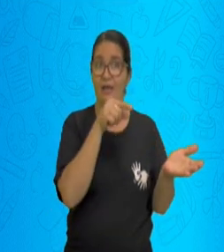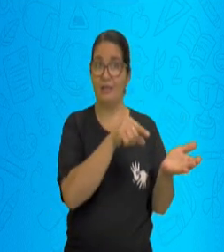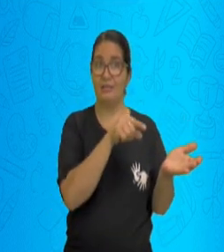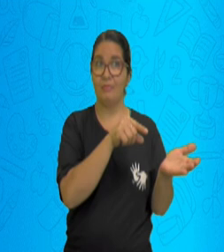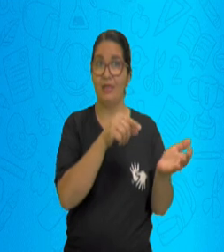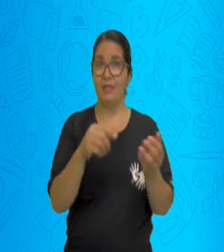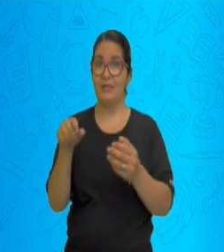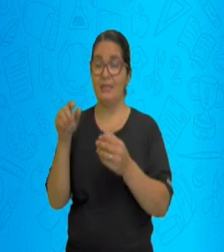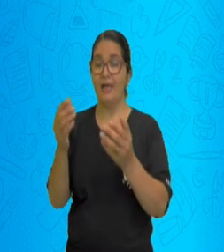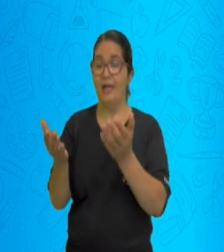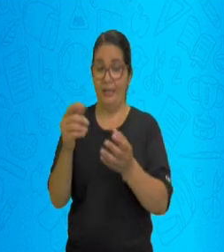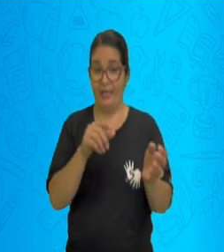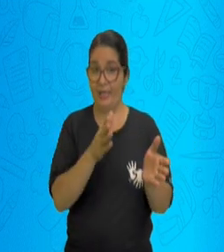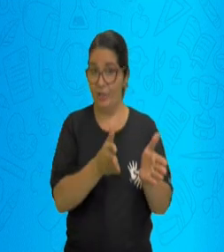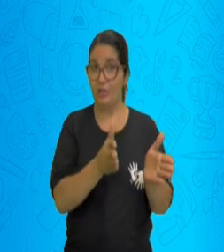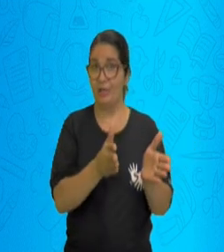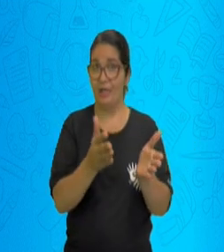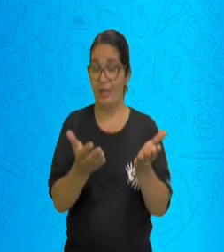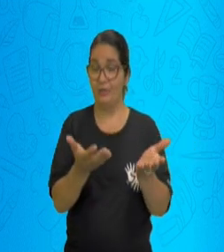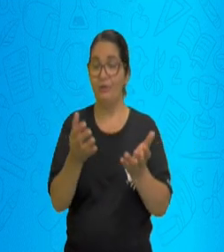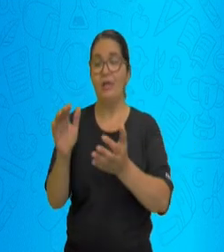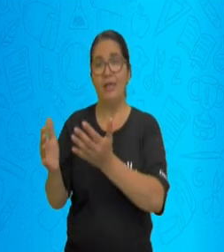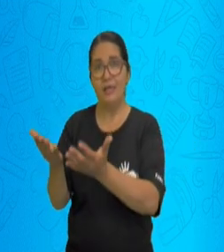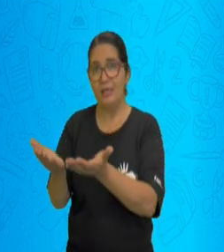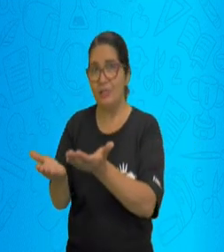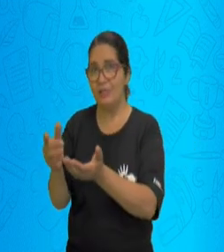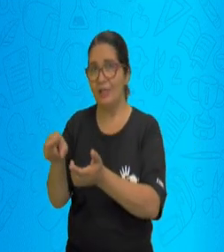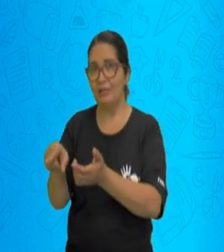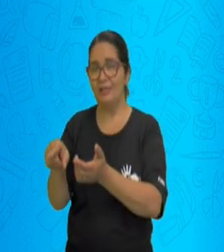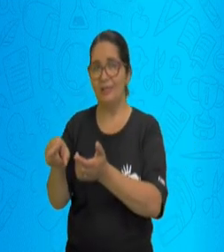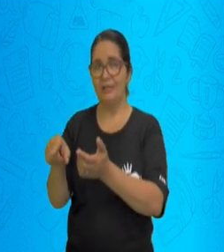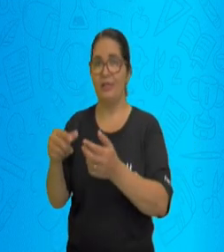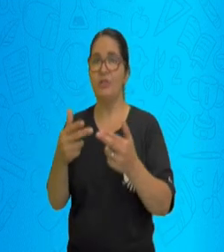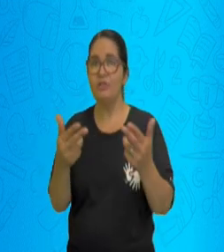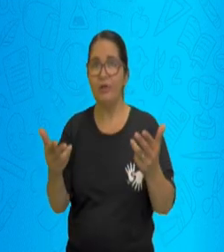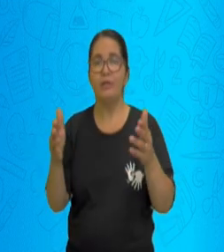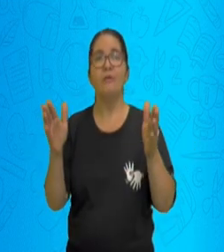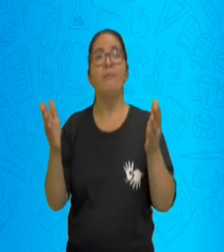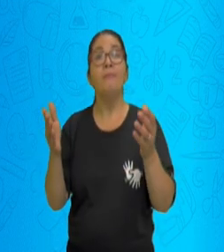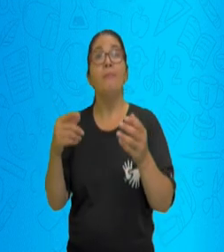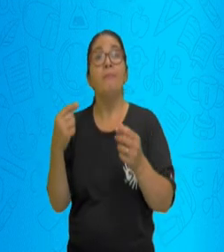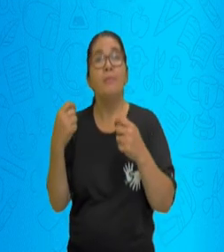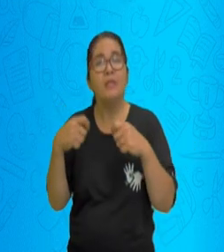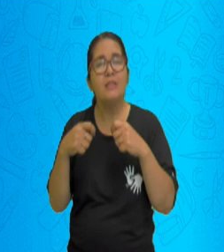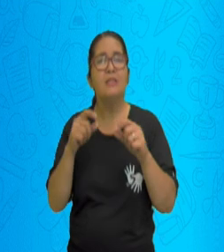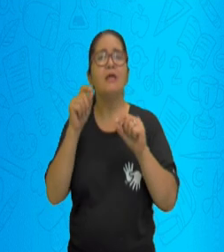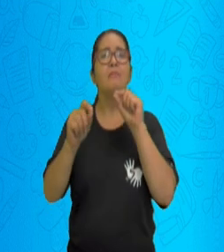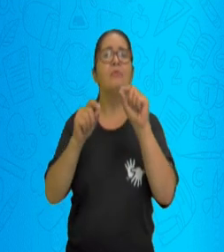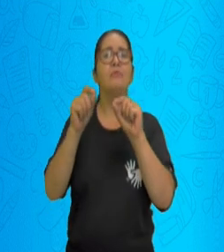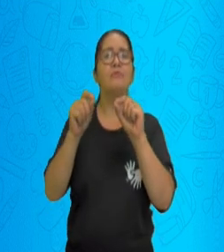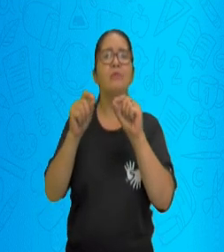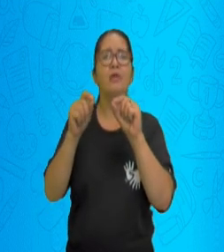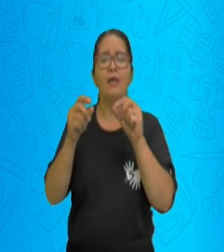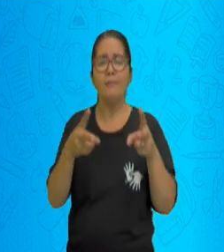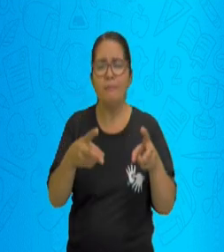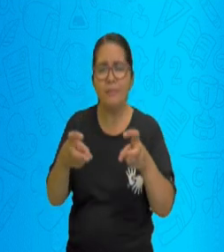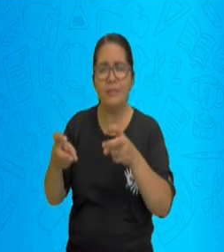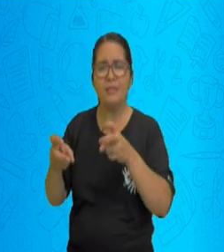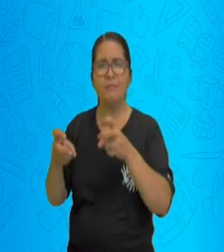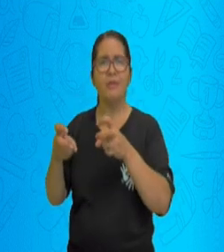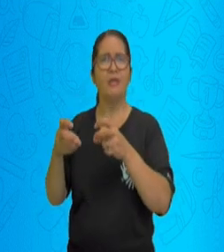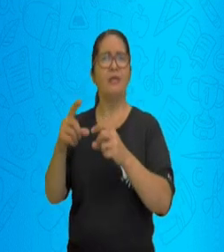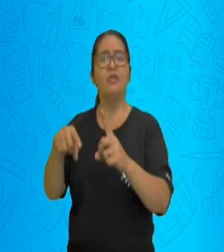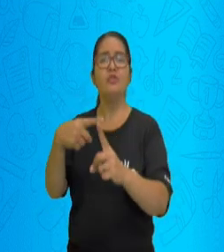400, 4.500 gramas. Então, vamos analisar aqui o que as assertivas pedem.